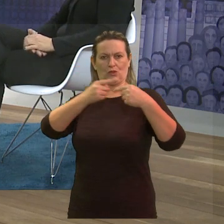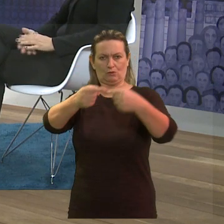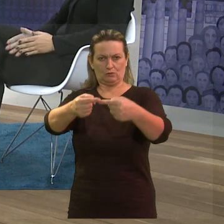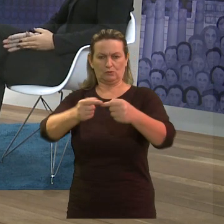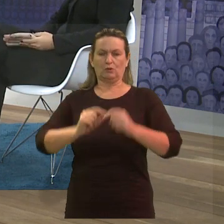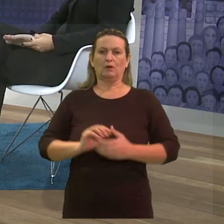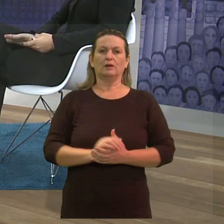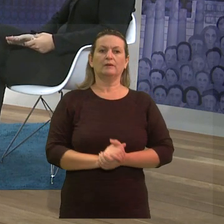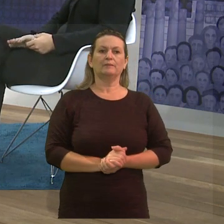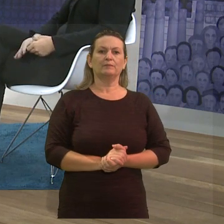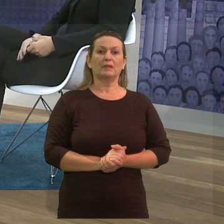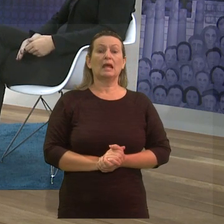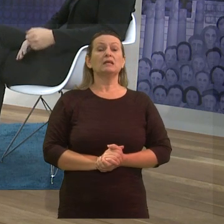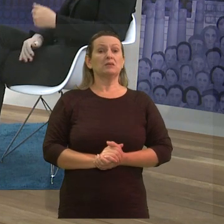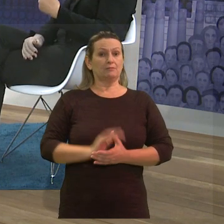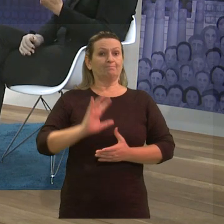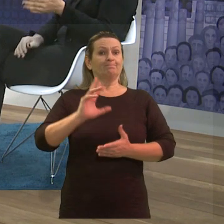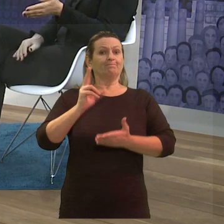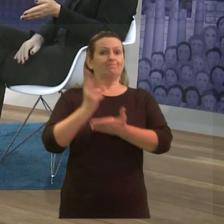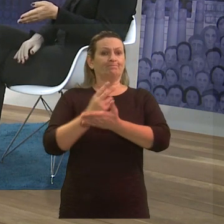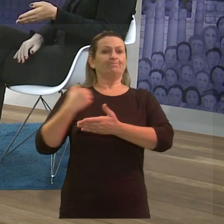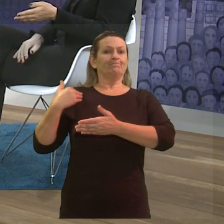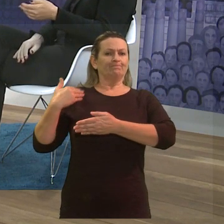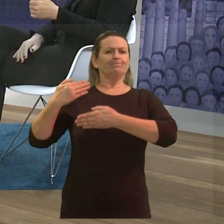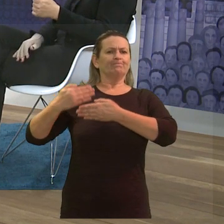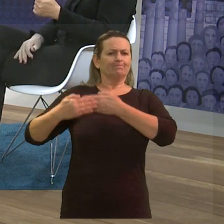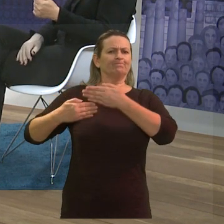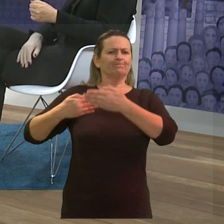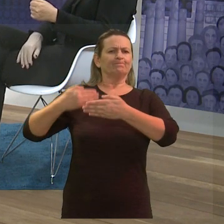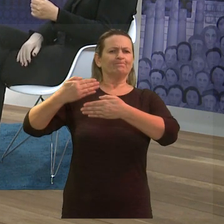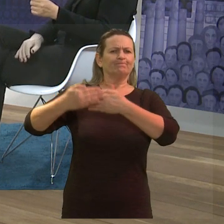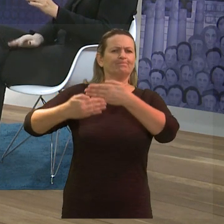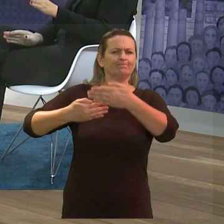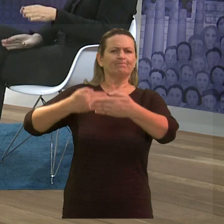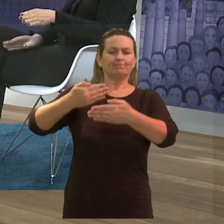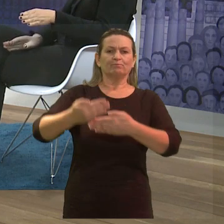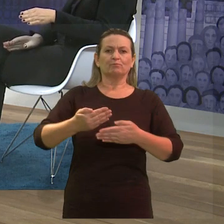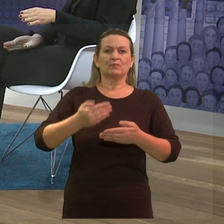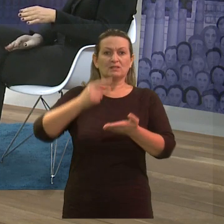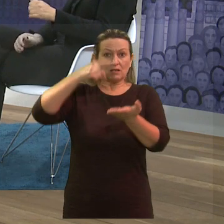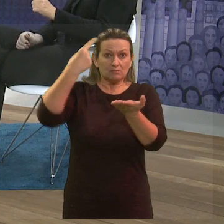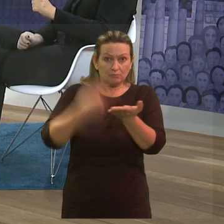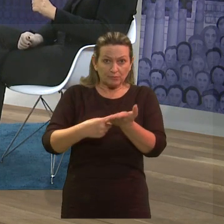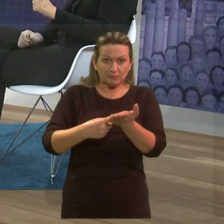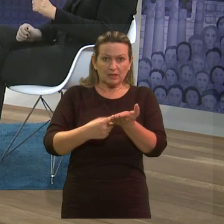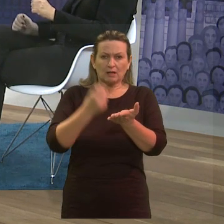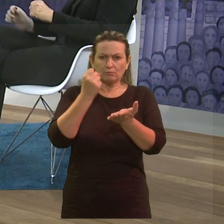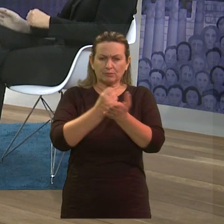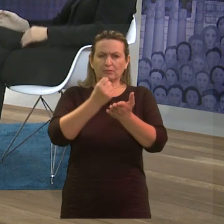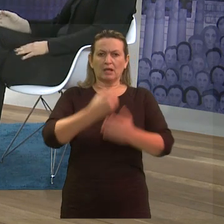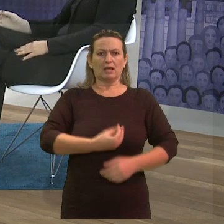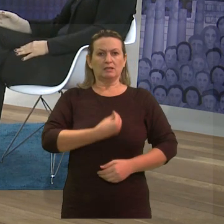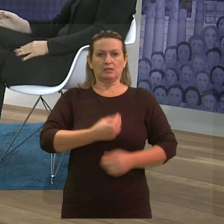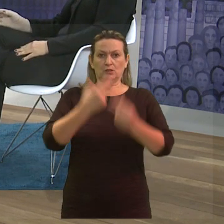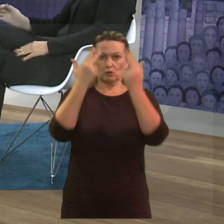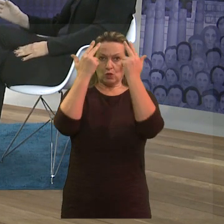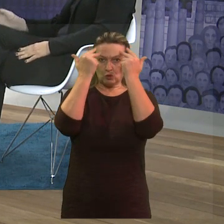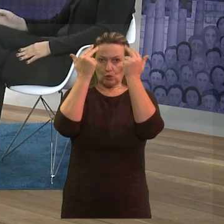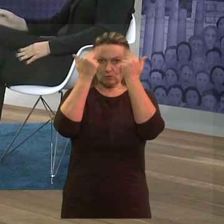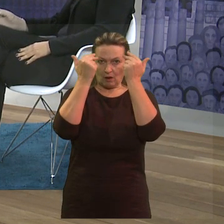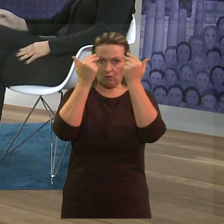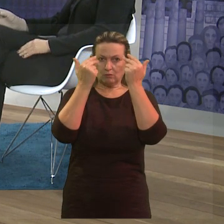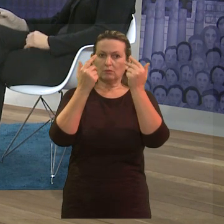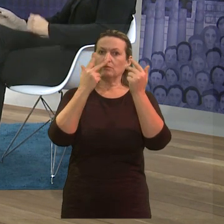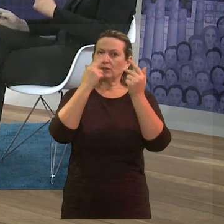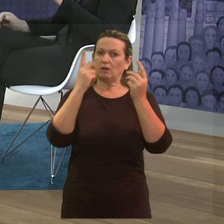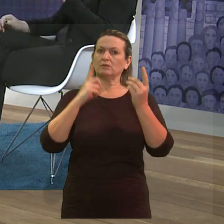data. Porque, no momento que você determina que existe uma normalidade, você coloca também que isso é uma